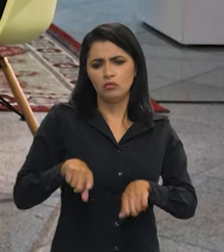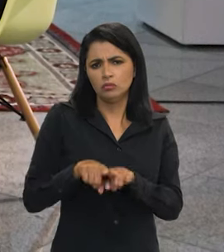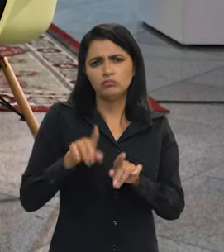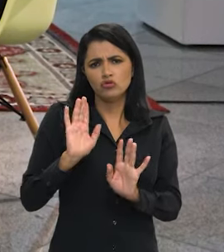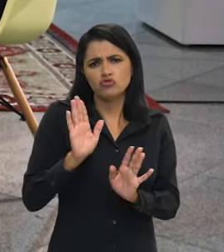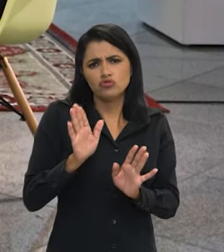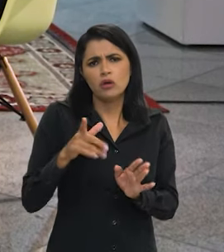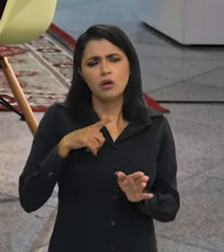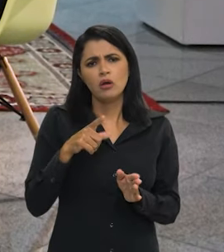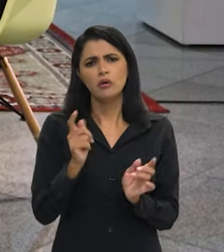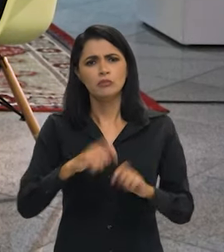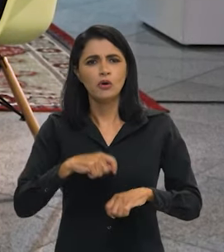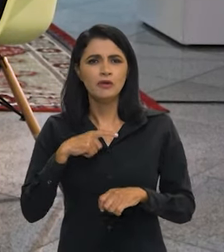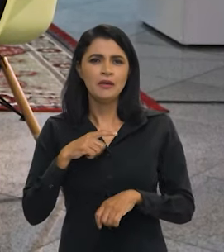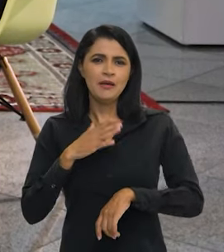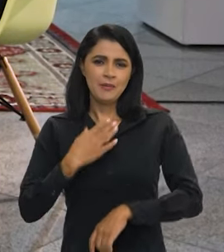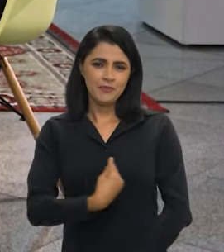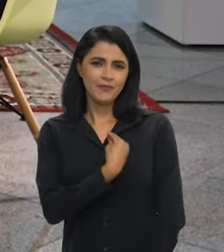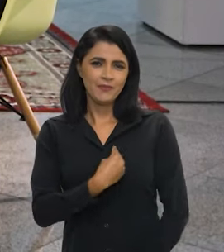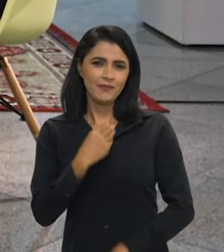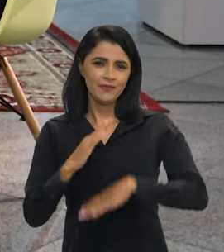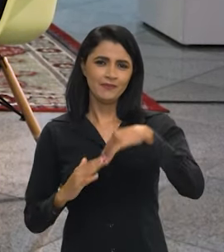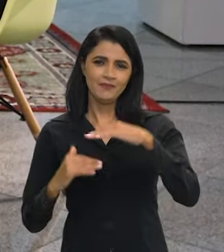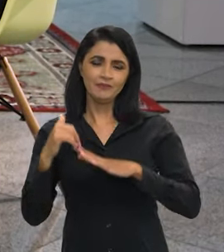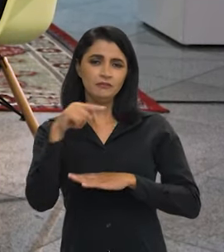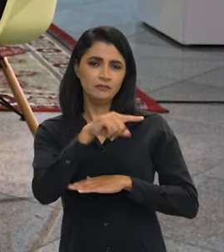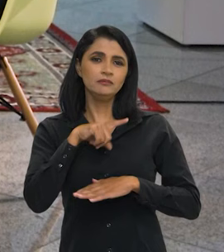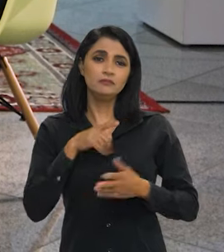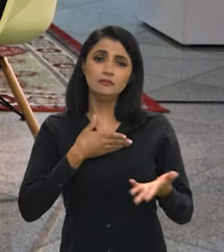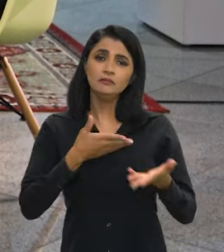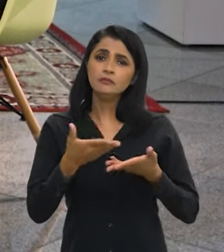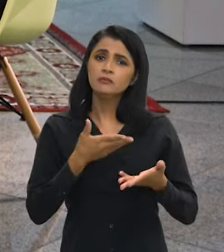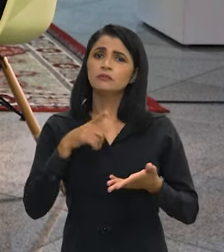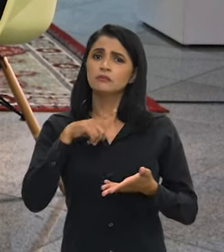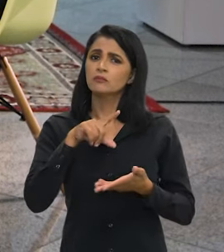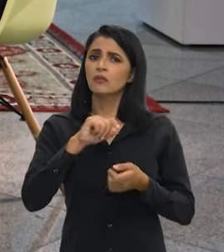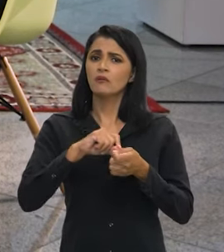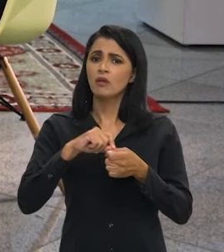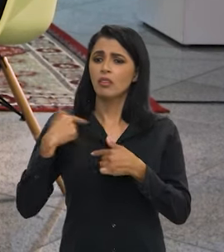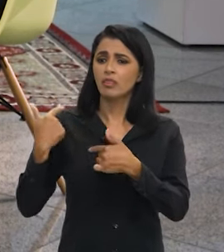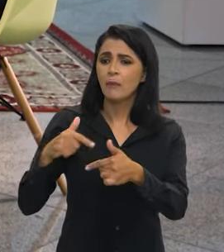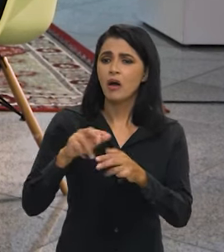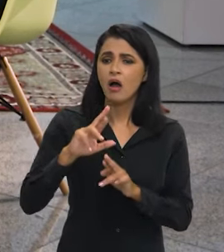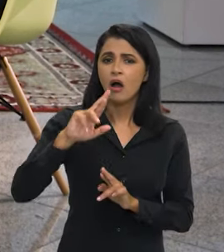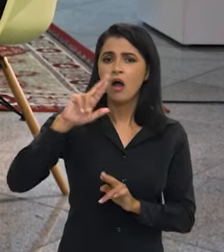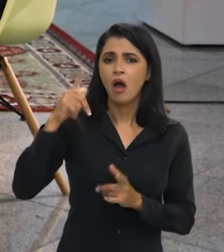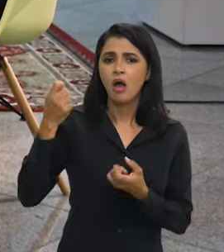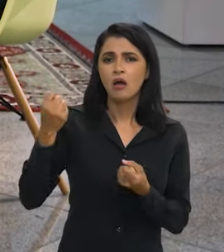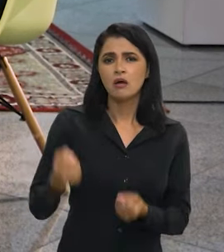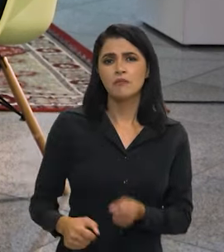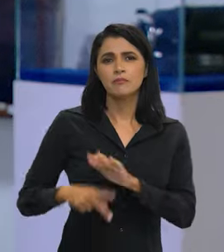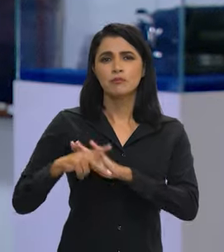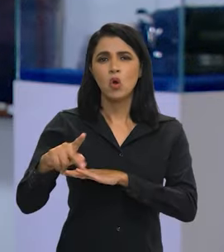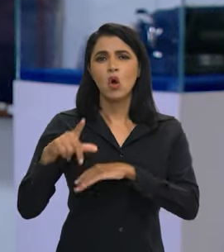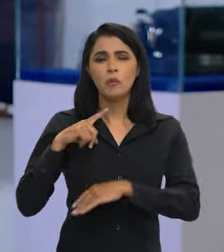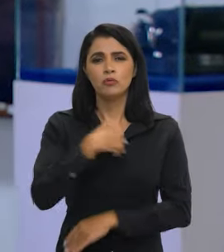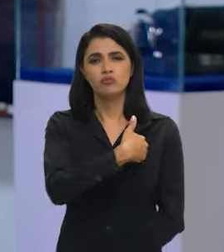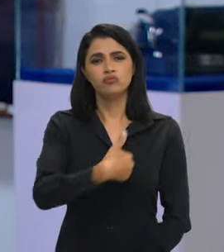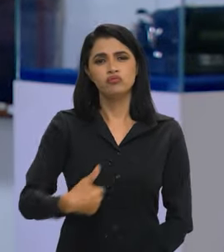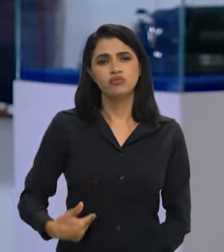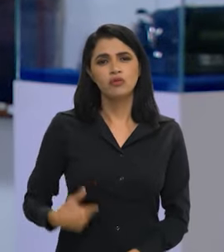reprografia na minha vida profissional. Mas é um servidor que hoje faz atividades complexas, atividades de Estado, inclusive,